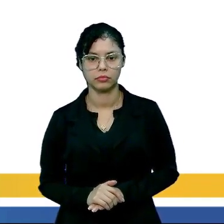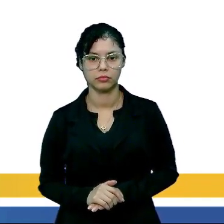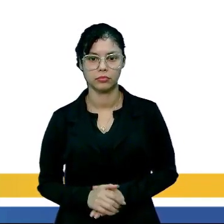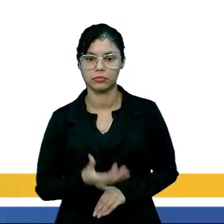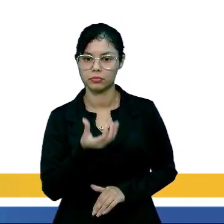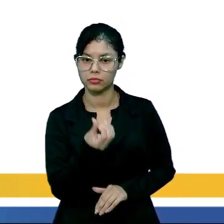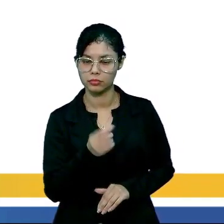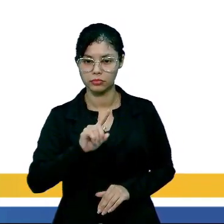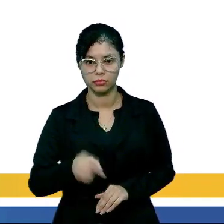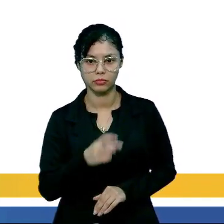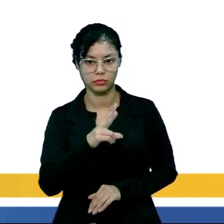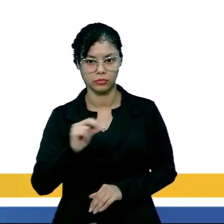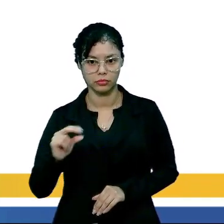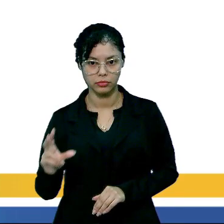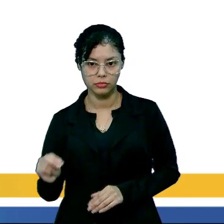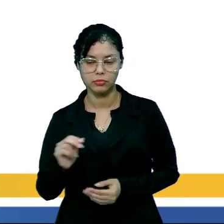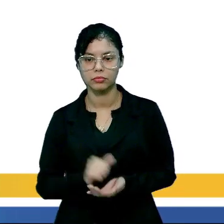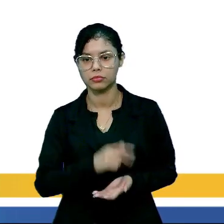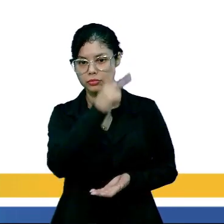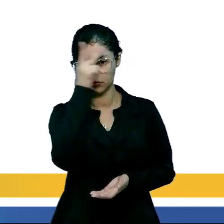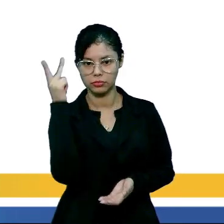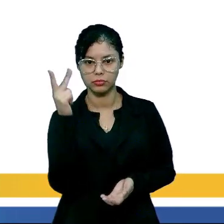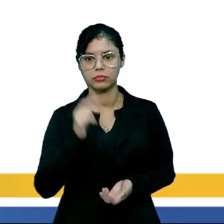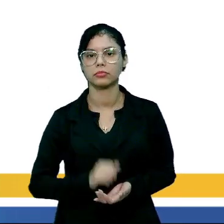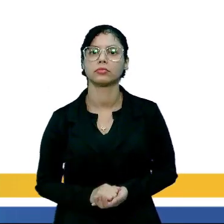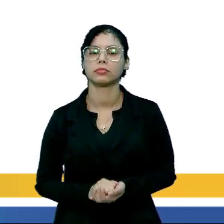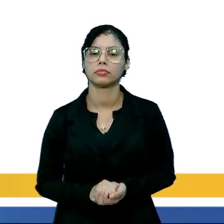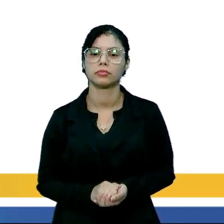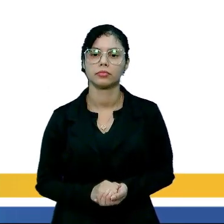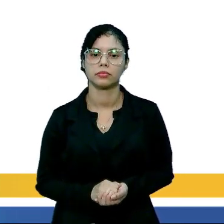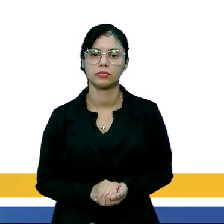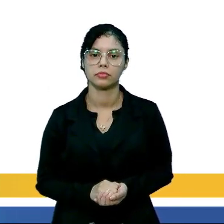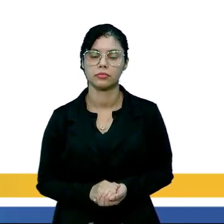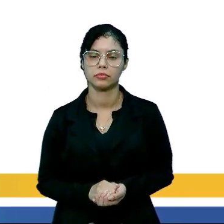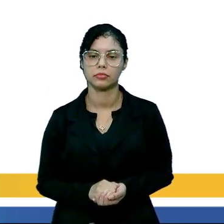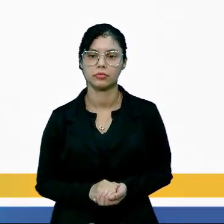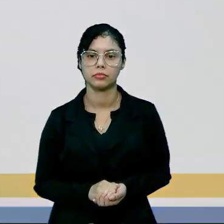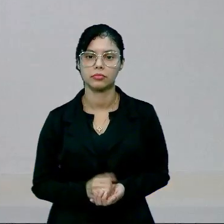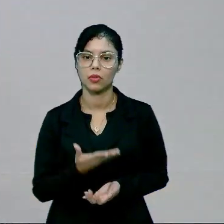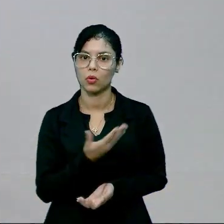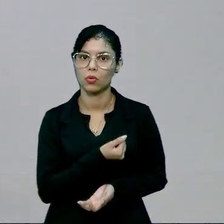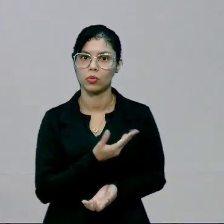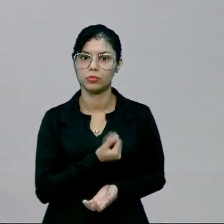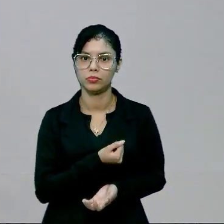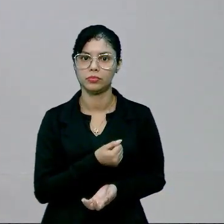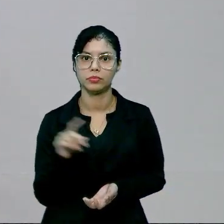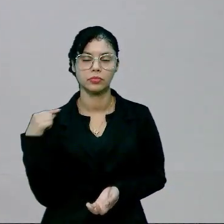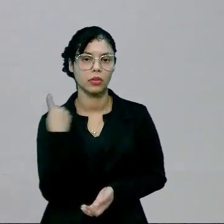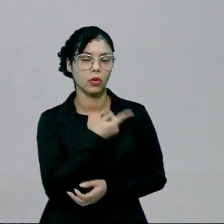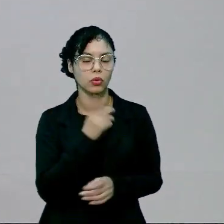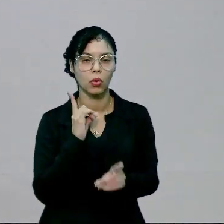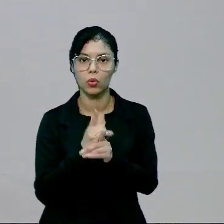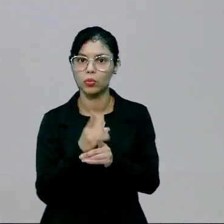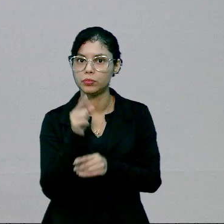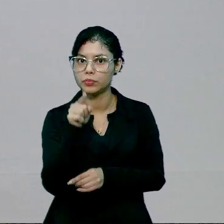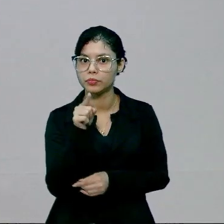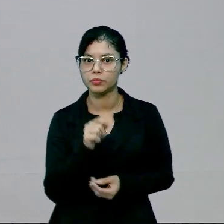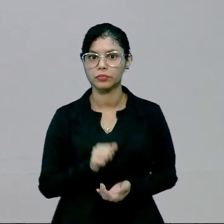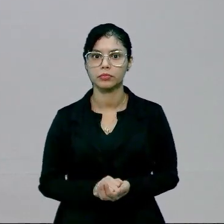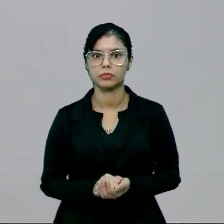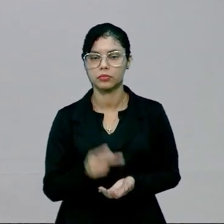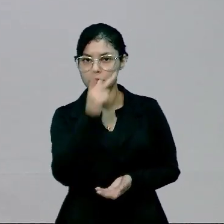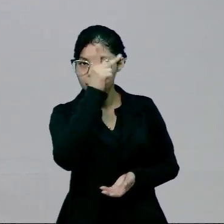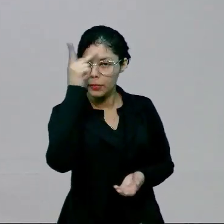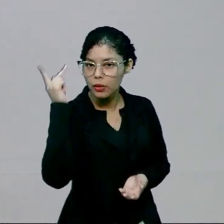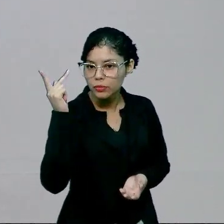Portanto, 6.500, que é o número que nós encontramos aí, são